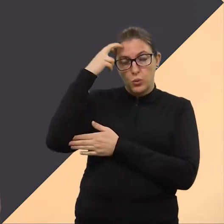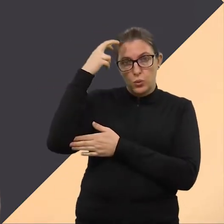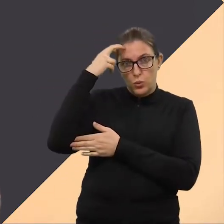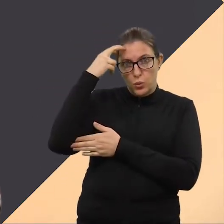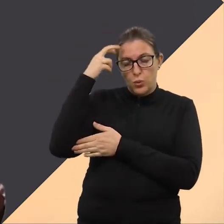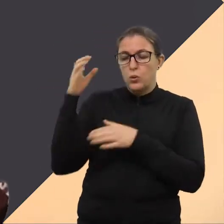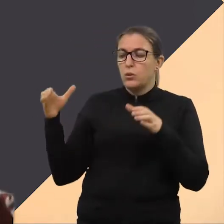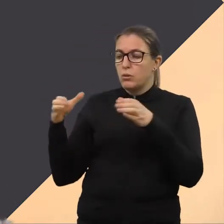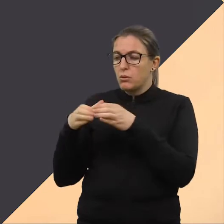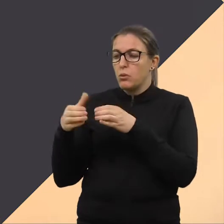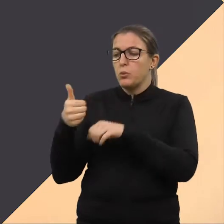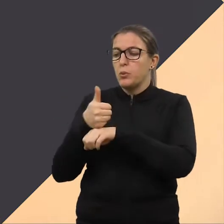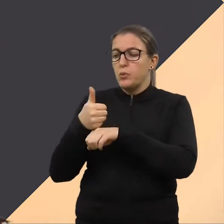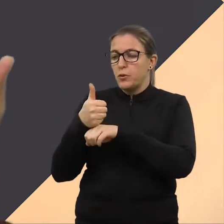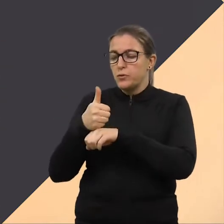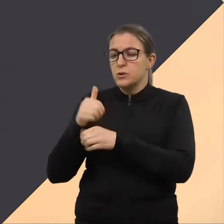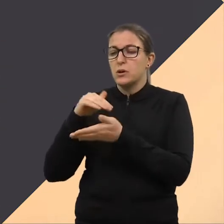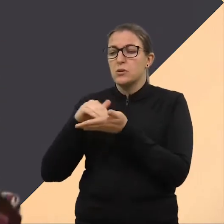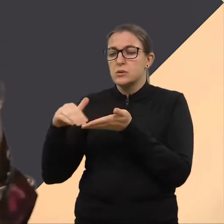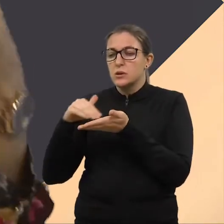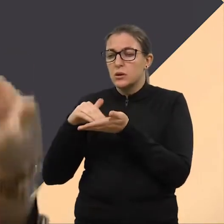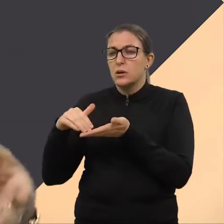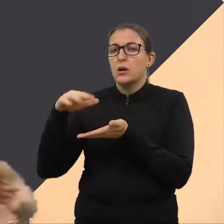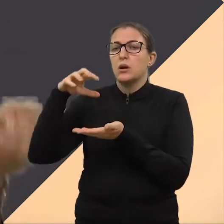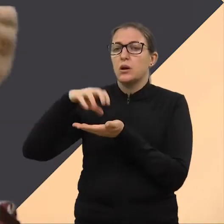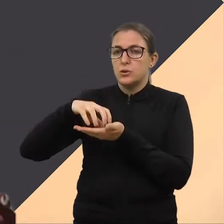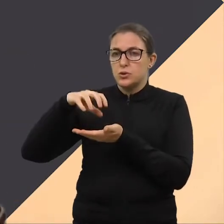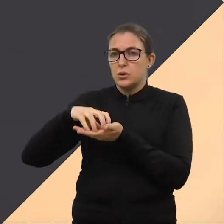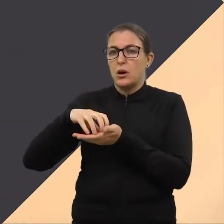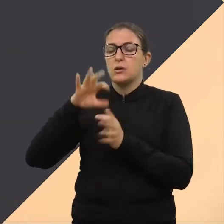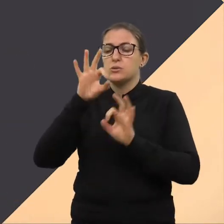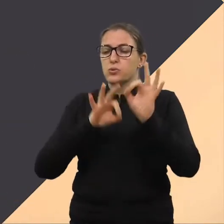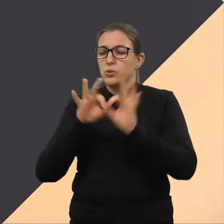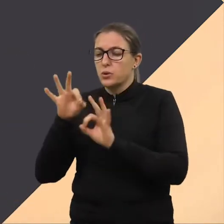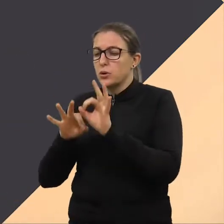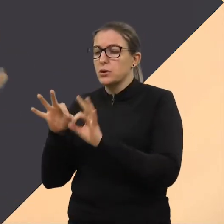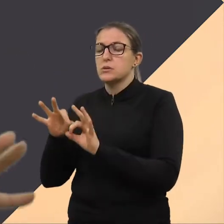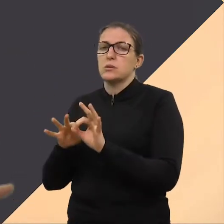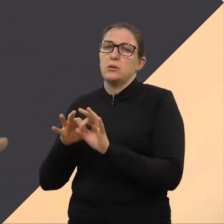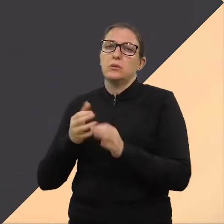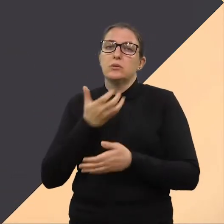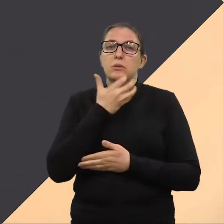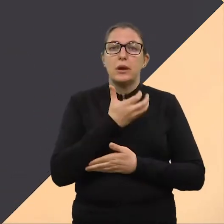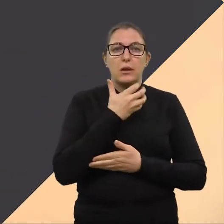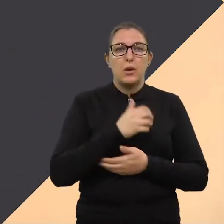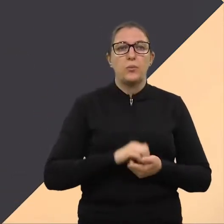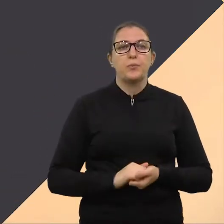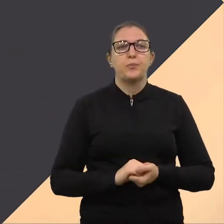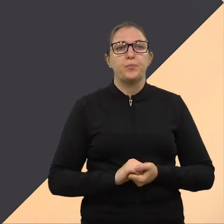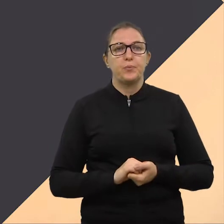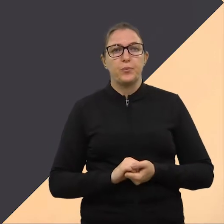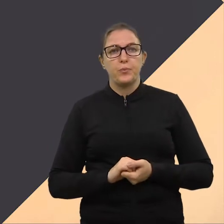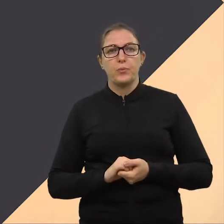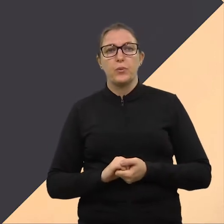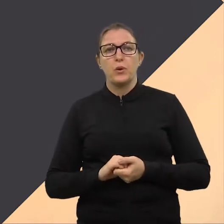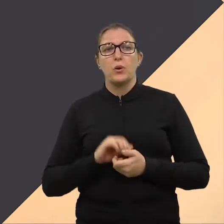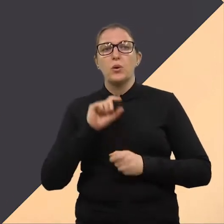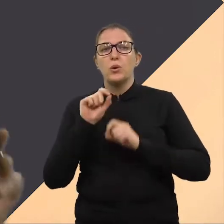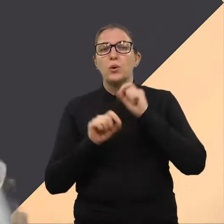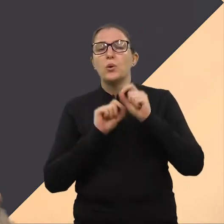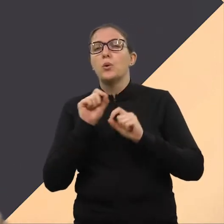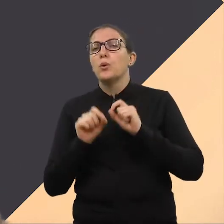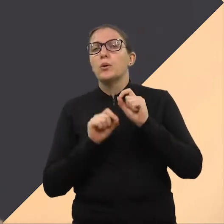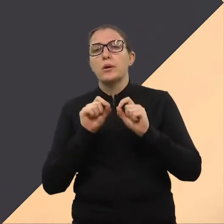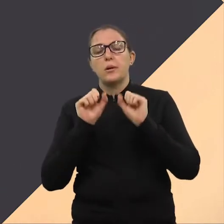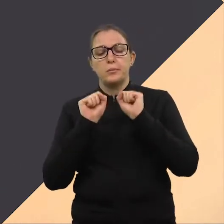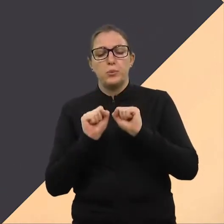seus apoiadores, enfim, as entidades estão pensando o Natal em Erechim? O a